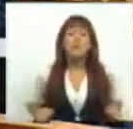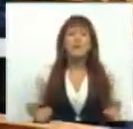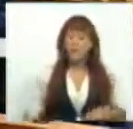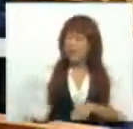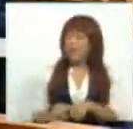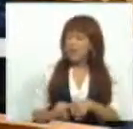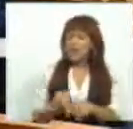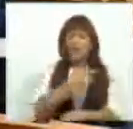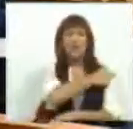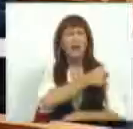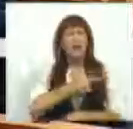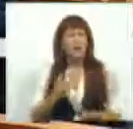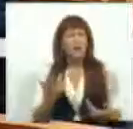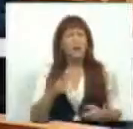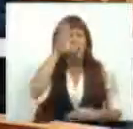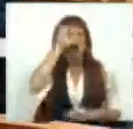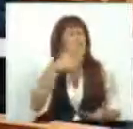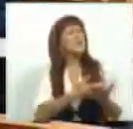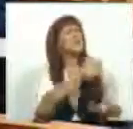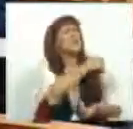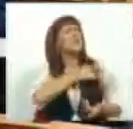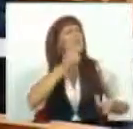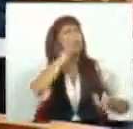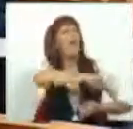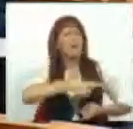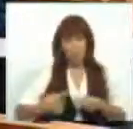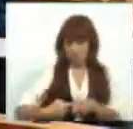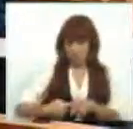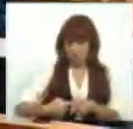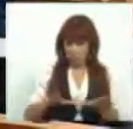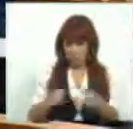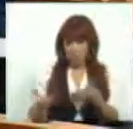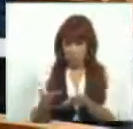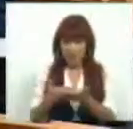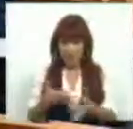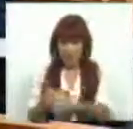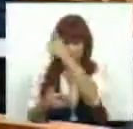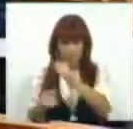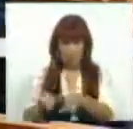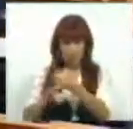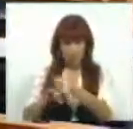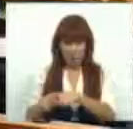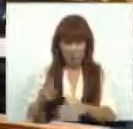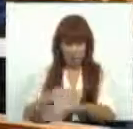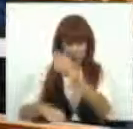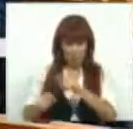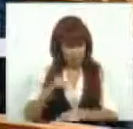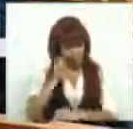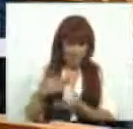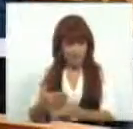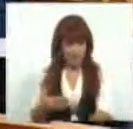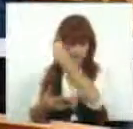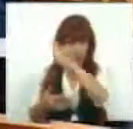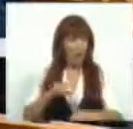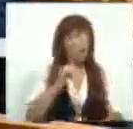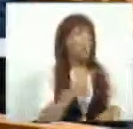interesses representa este Governo? Os interesses dos grupos económicos e das sociedades de advogados que os defendem